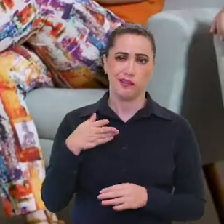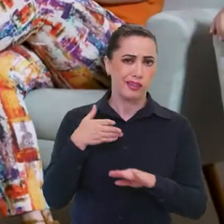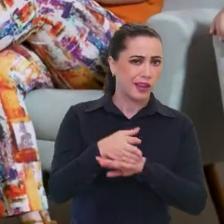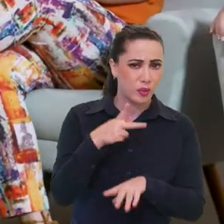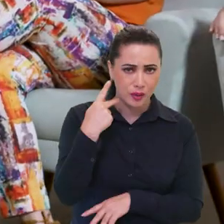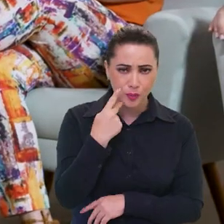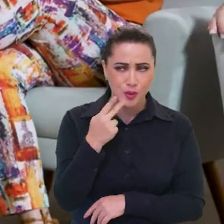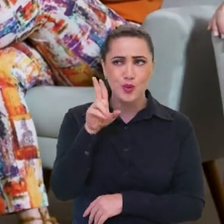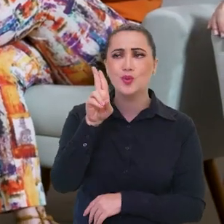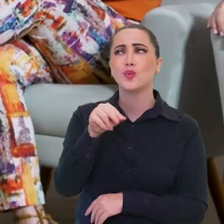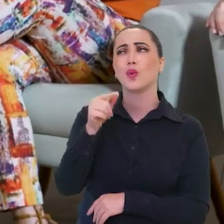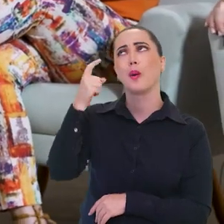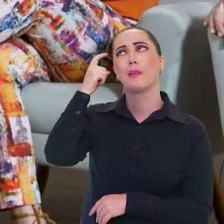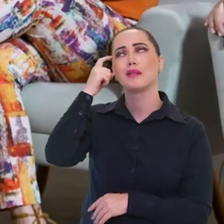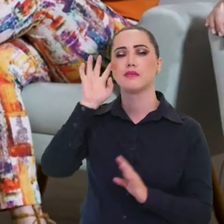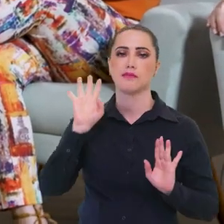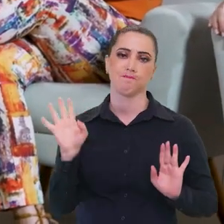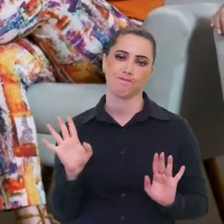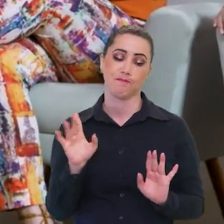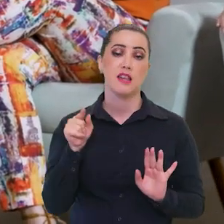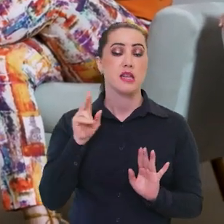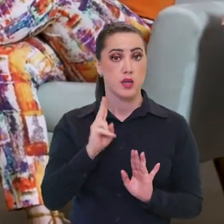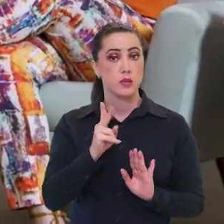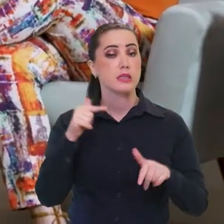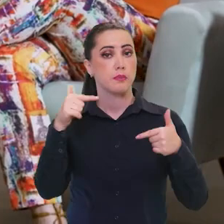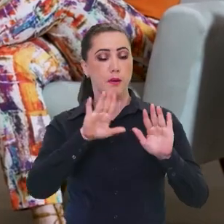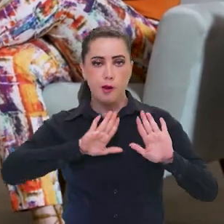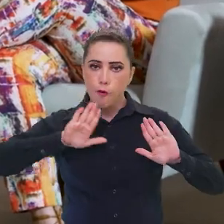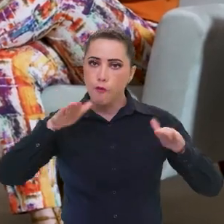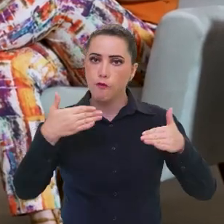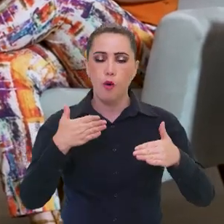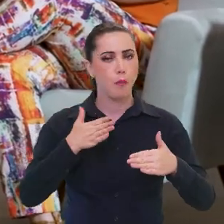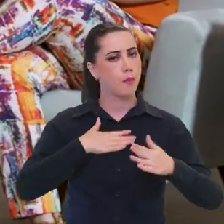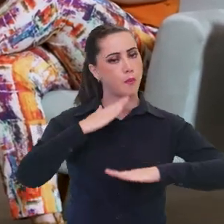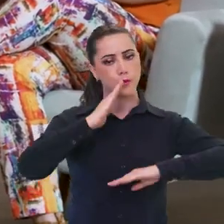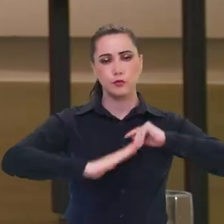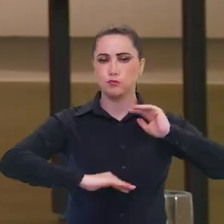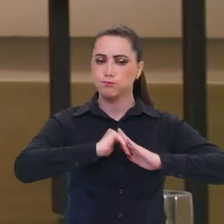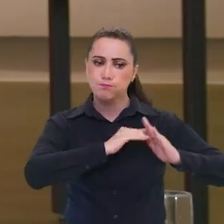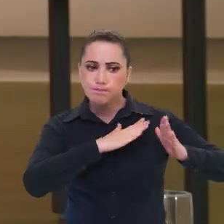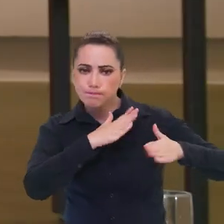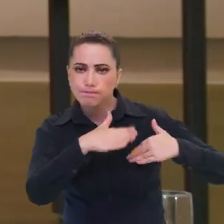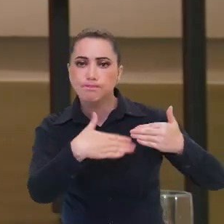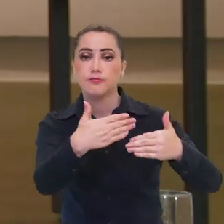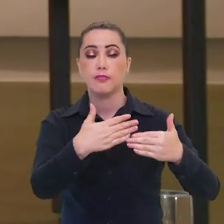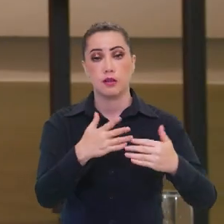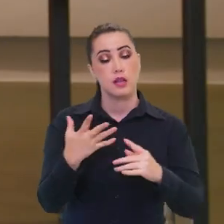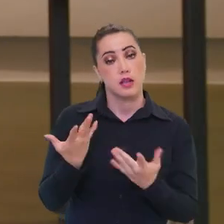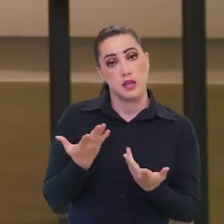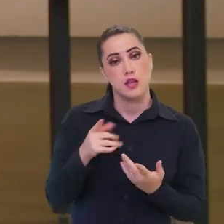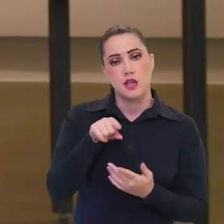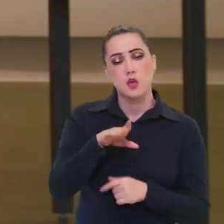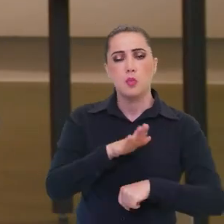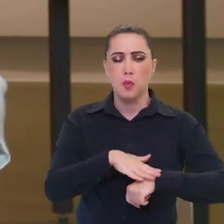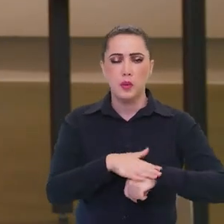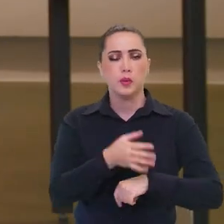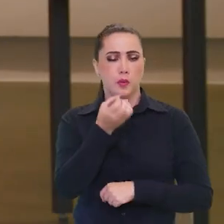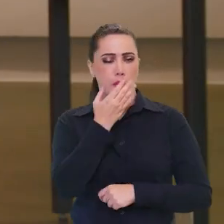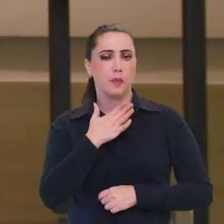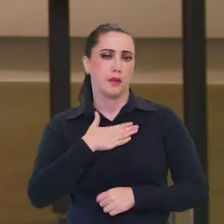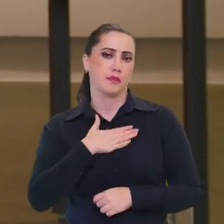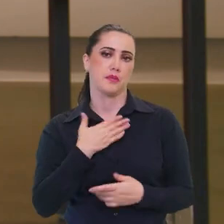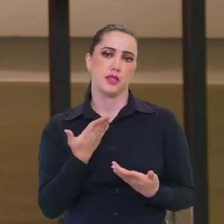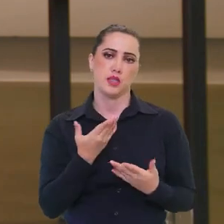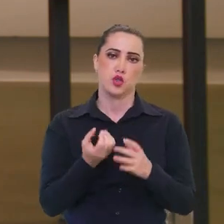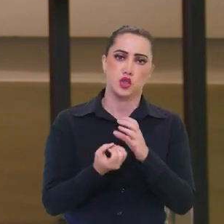política, nada disso, né? Eu sempre trabalhei com foco realmente na minha carreira e estava num momento até interessante de